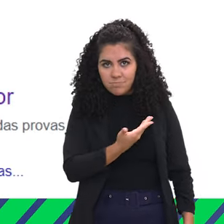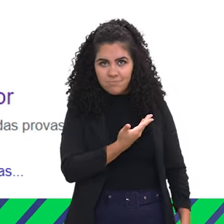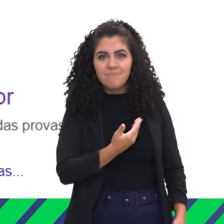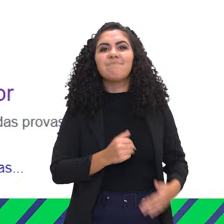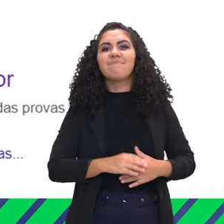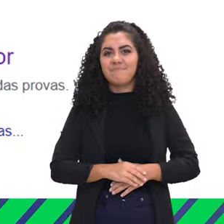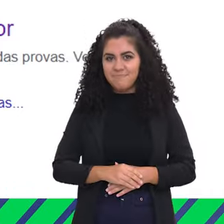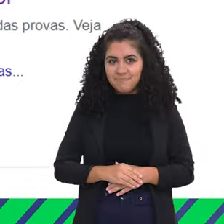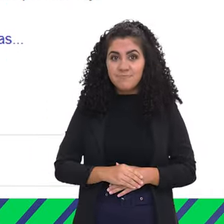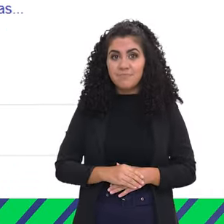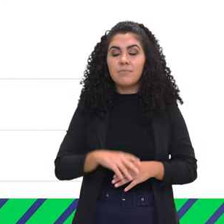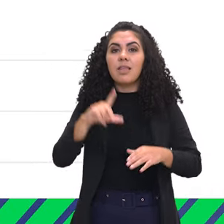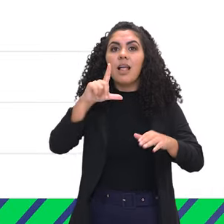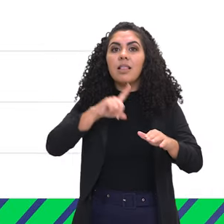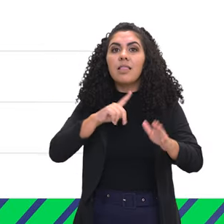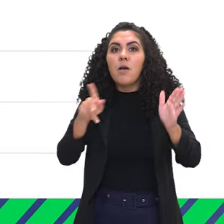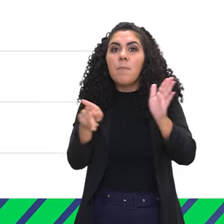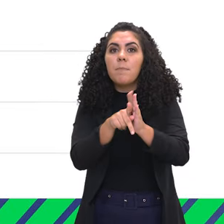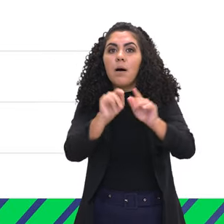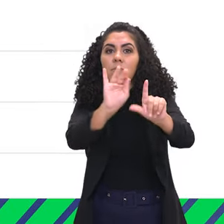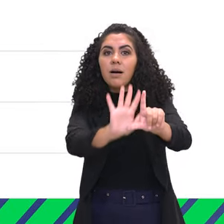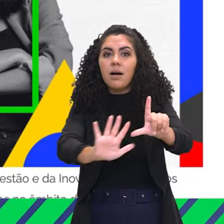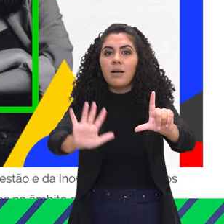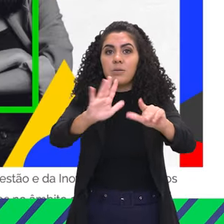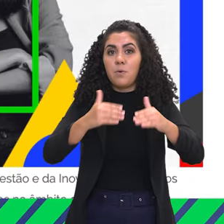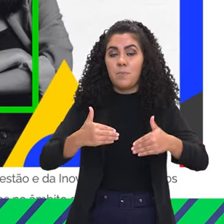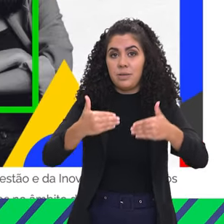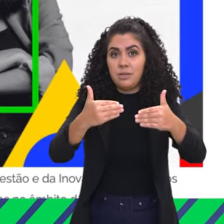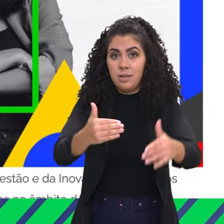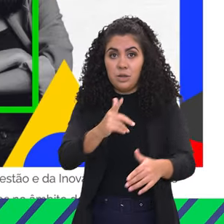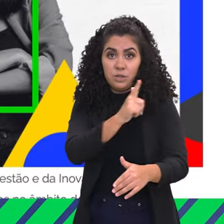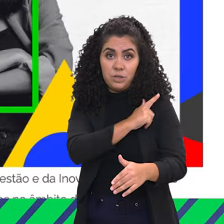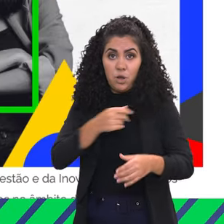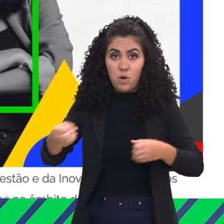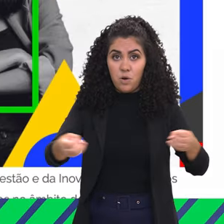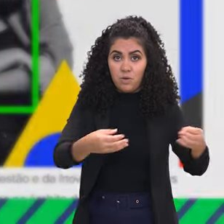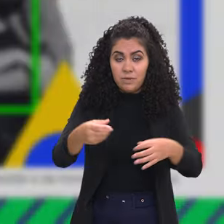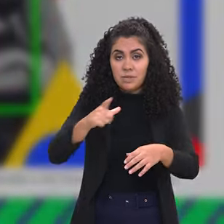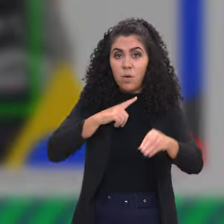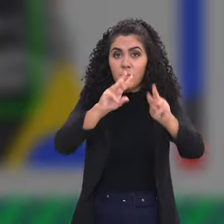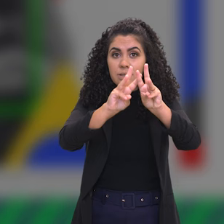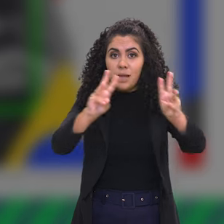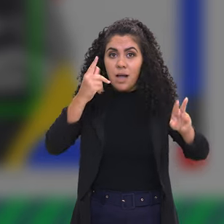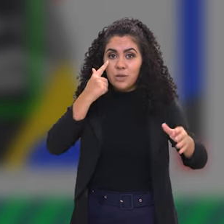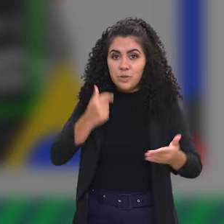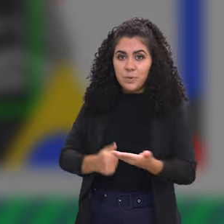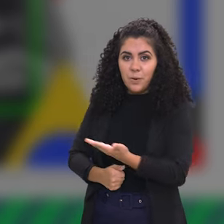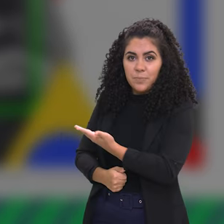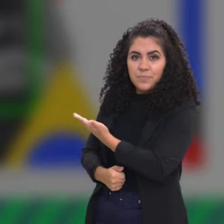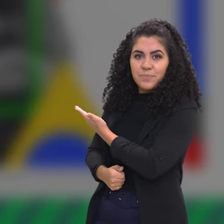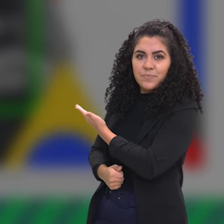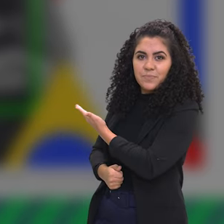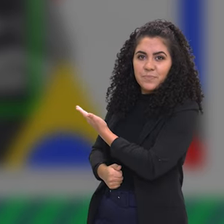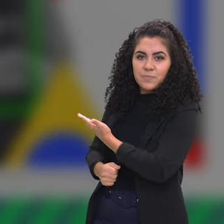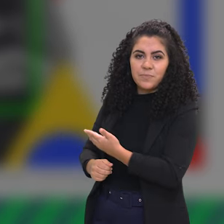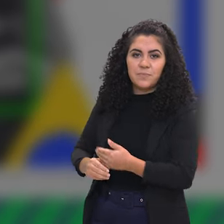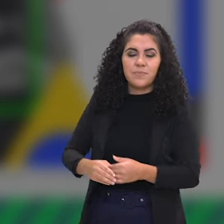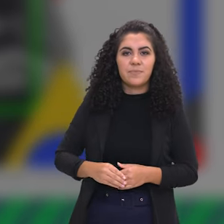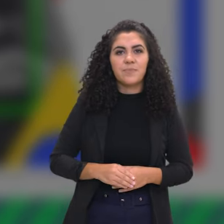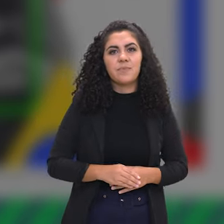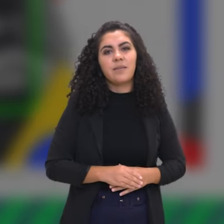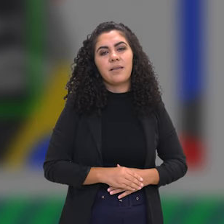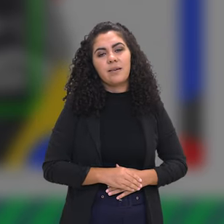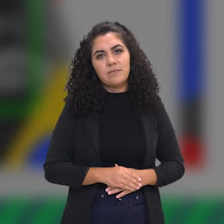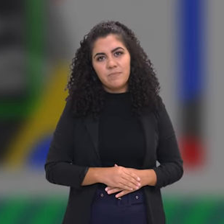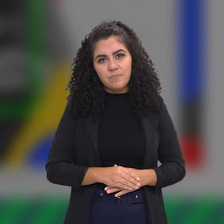Tenha certeza de que você foi direcionado para a página do Ministério da Gestão e Inovação, que é www.gov.br barra